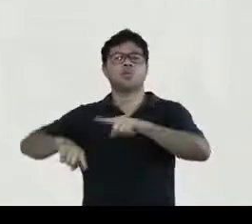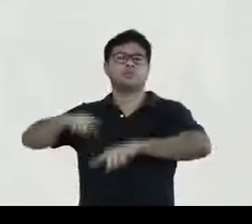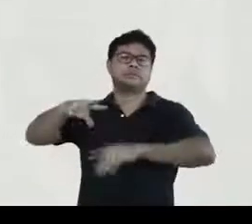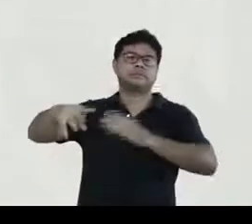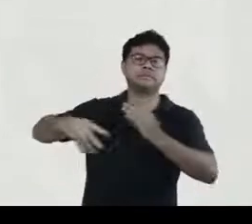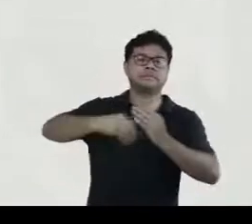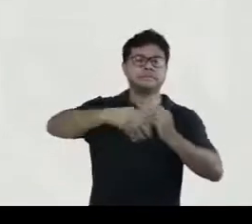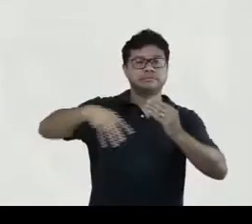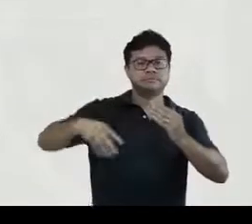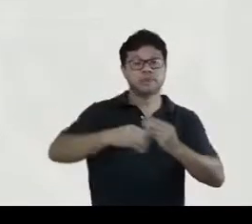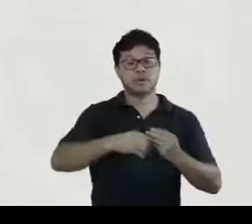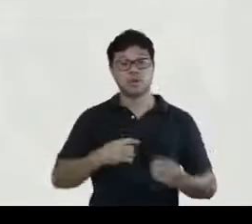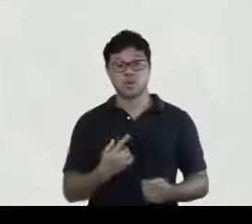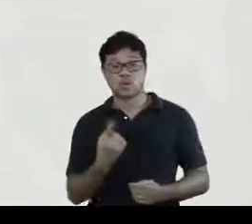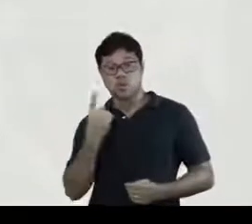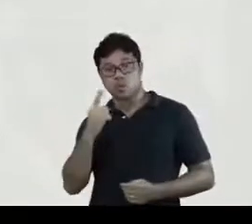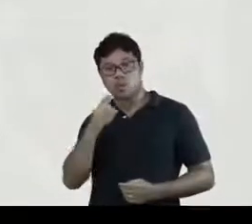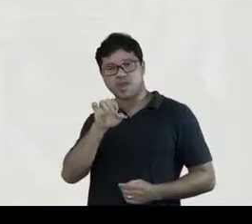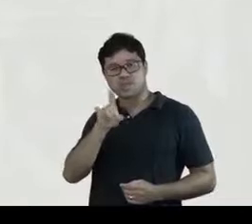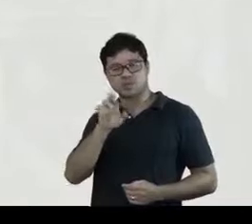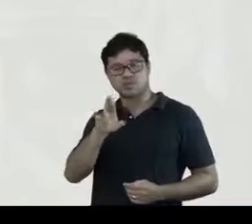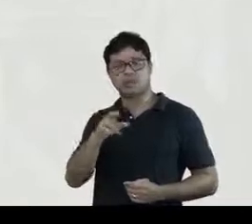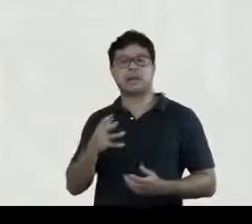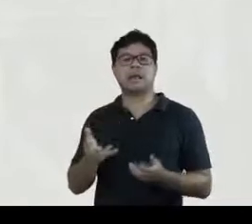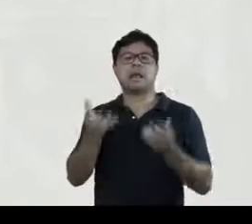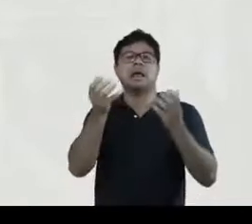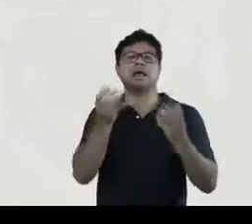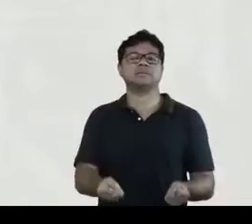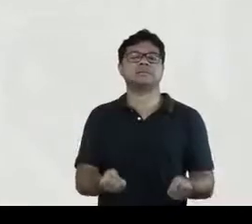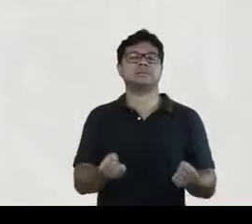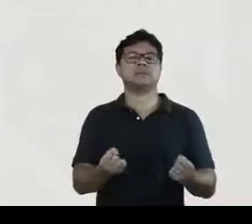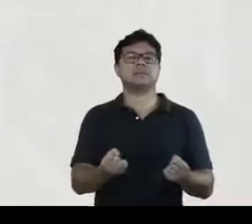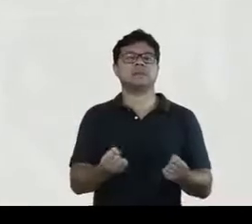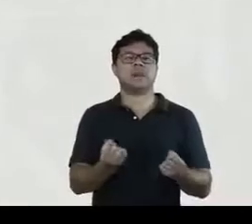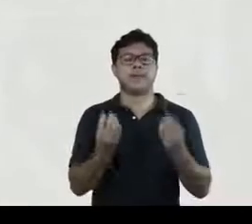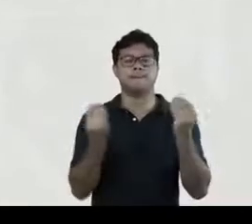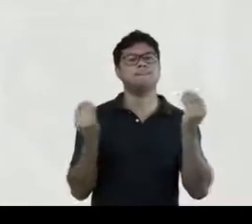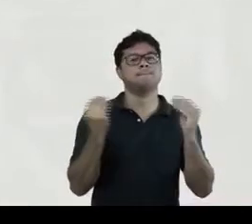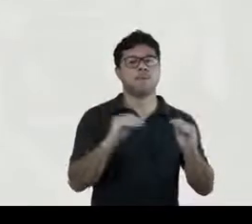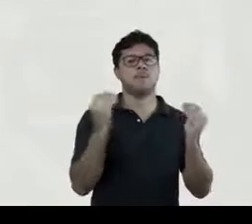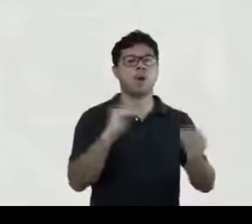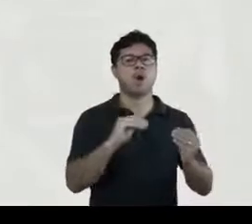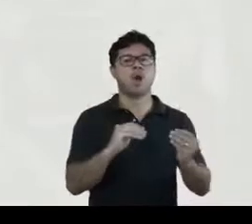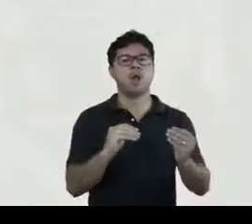não acerteria de me meter centenas de fotos em um manual imprimido.